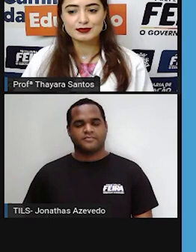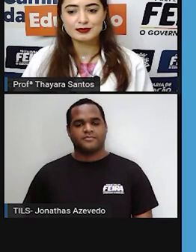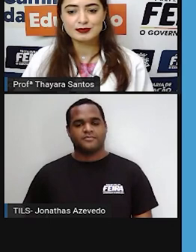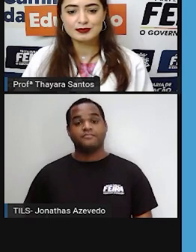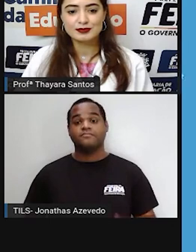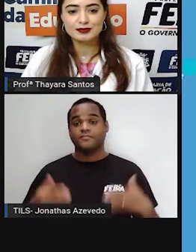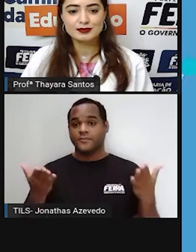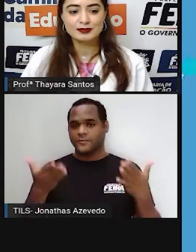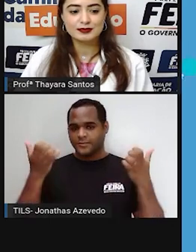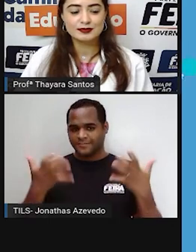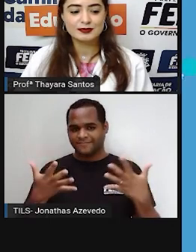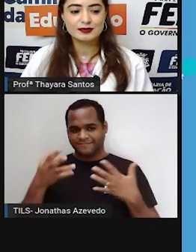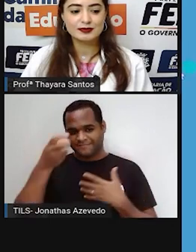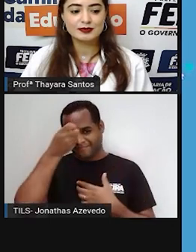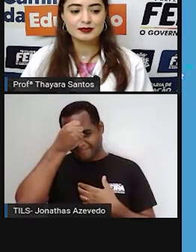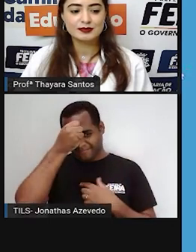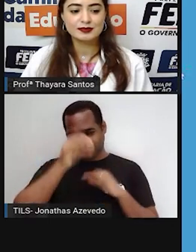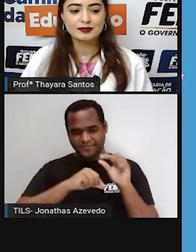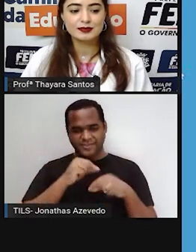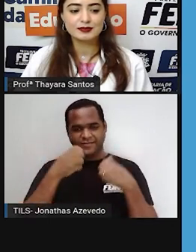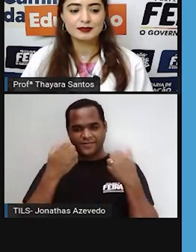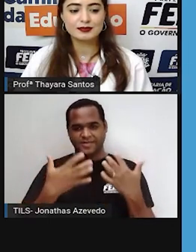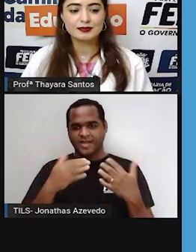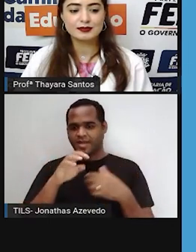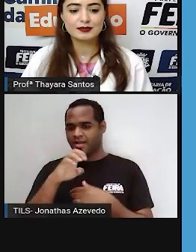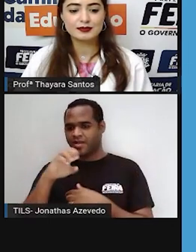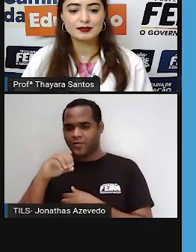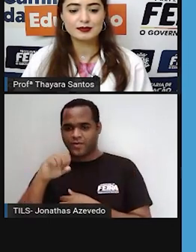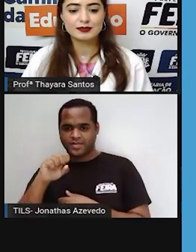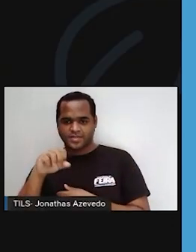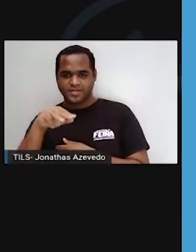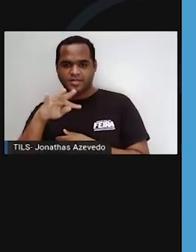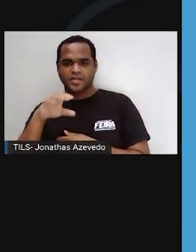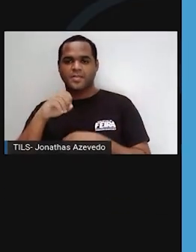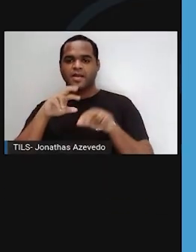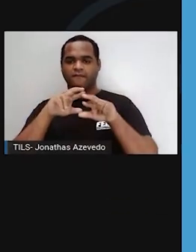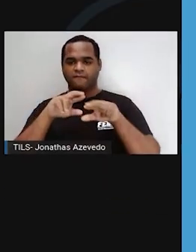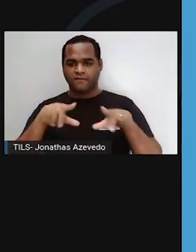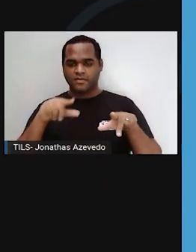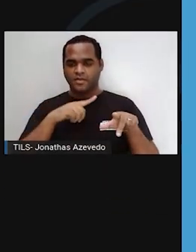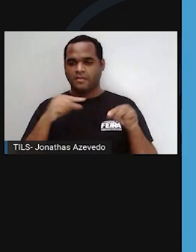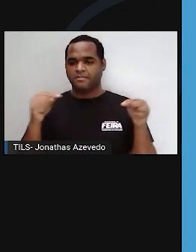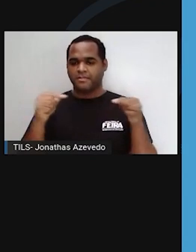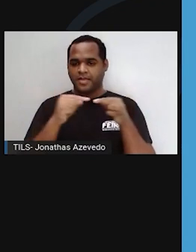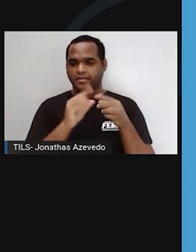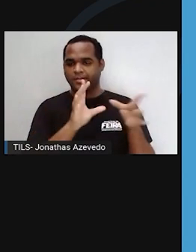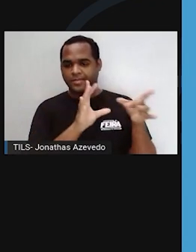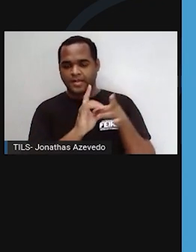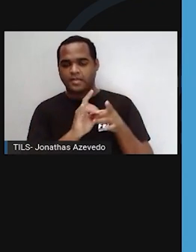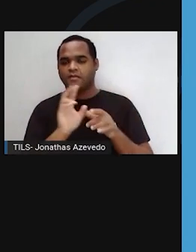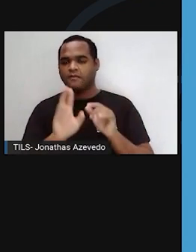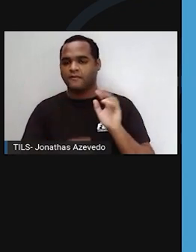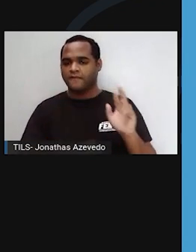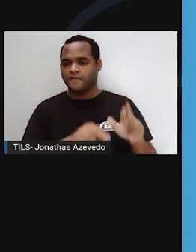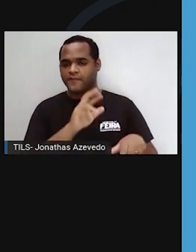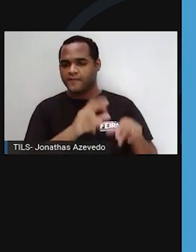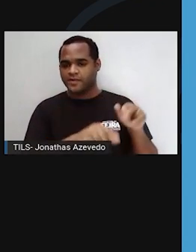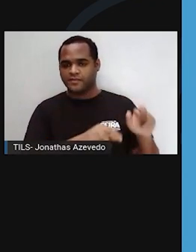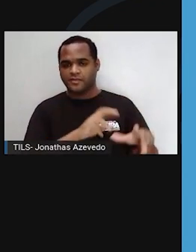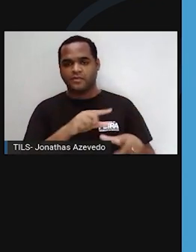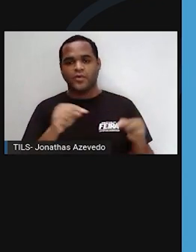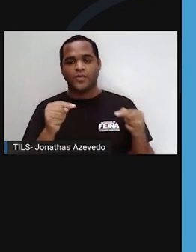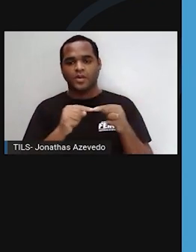Hoje vamos aprender o que é um ecossistema, quais são os componentes que o constituem e os diferentes tipos de